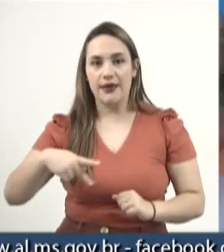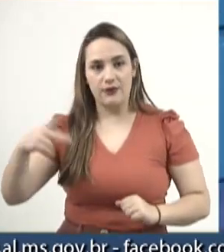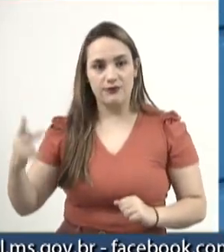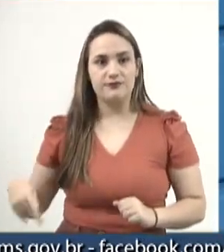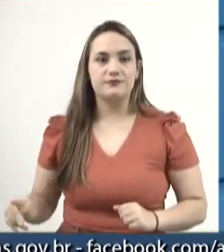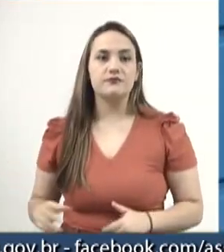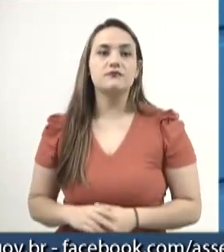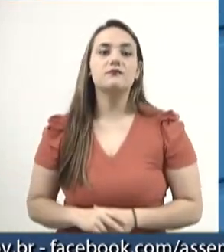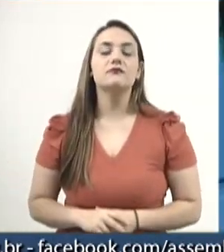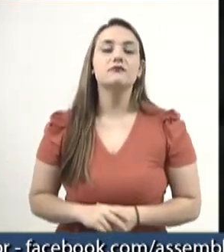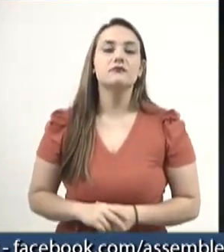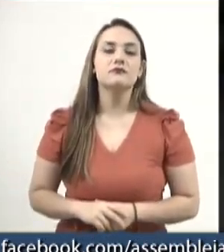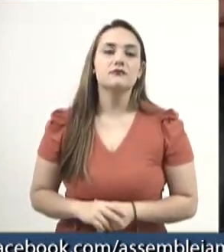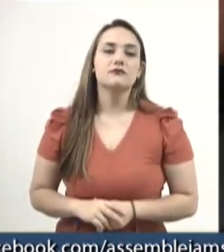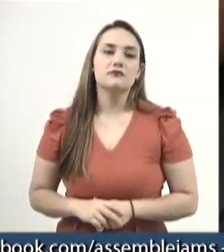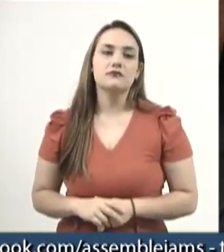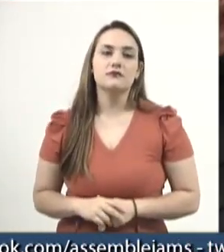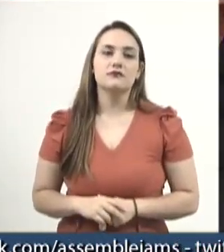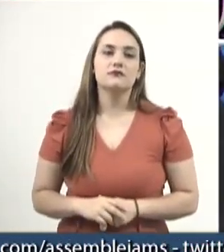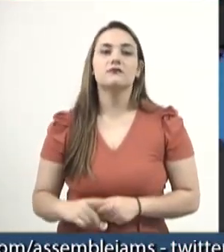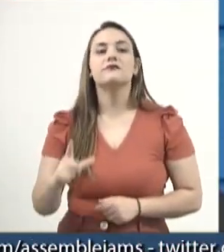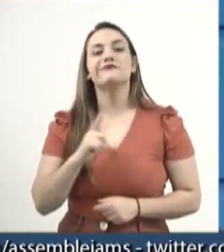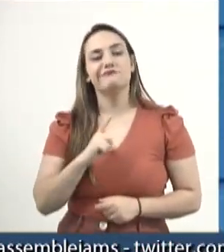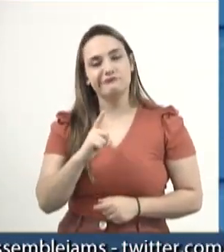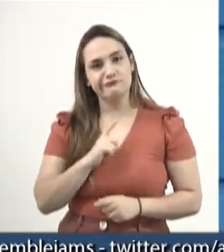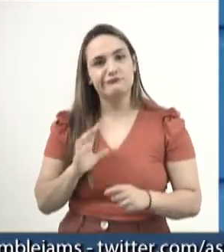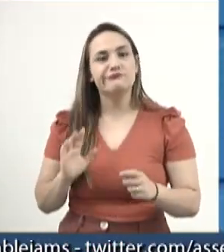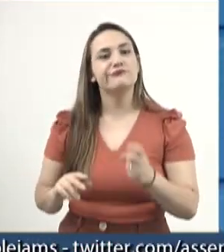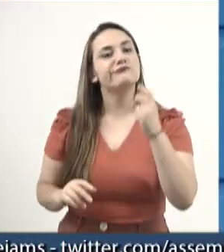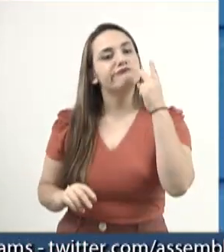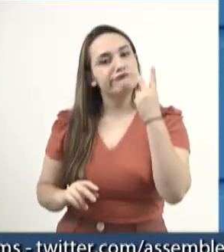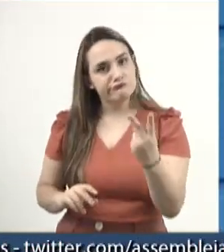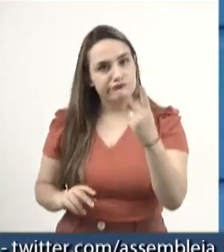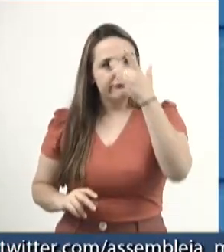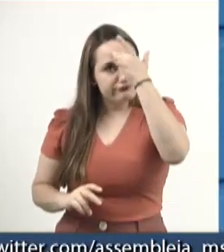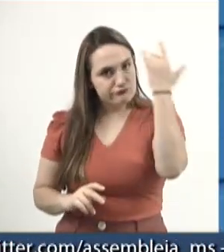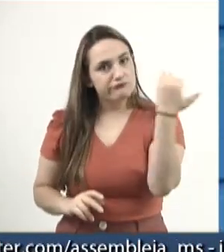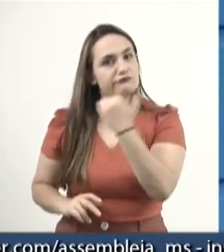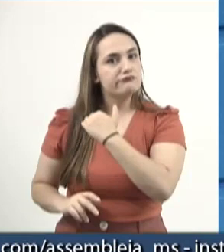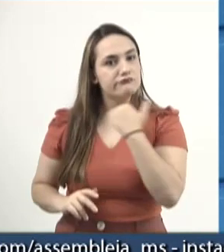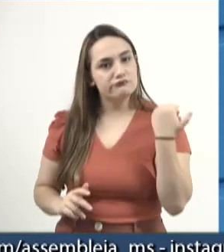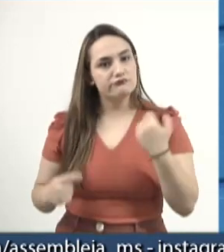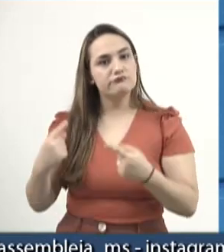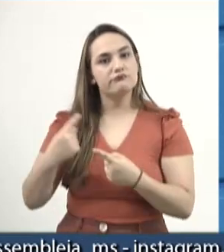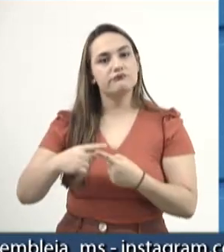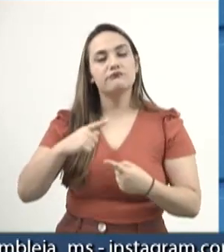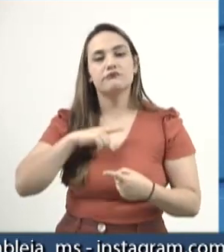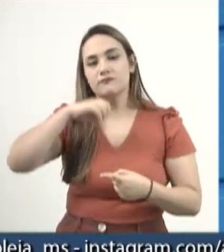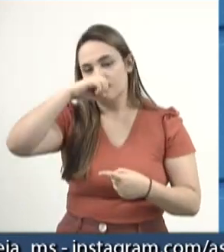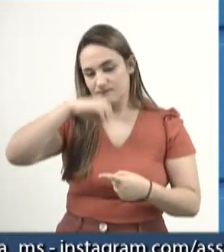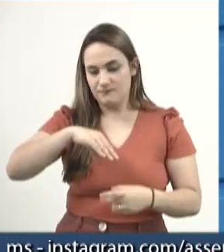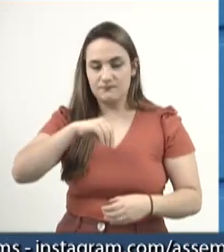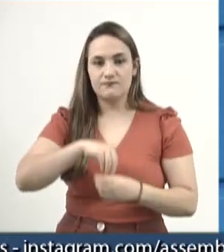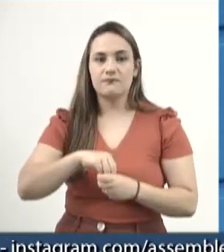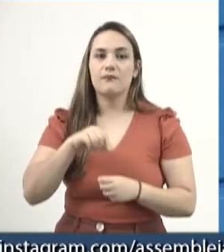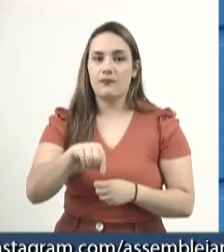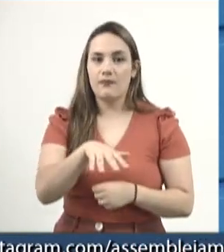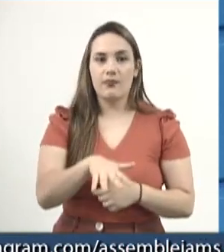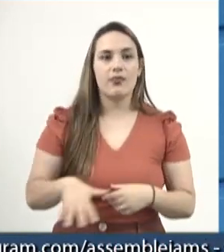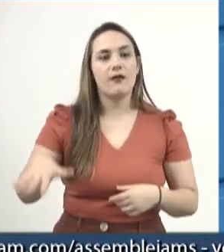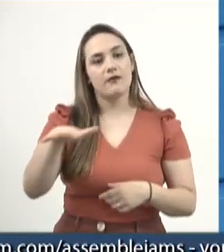testemunhamos mais duas vítimas indígenas ceifadas pela violência fruto da intolerância.